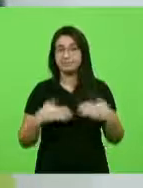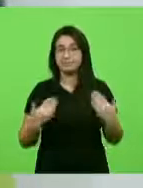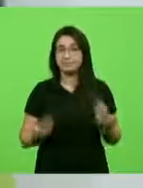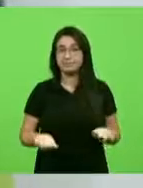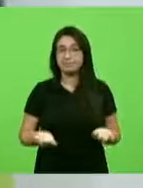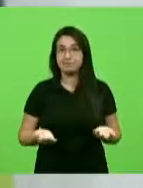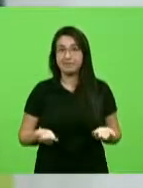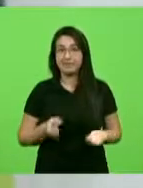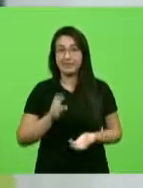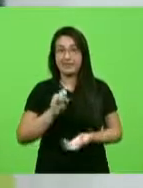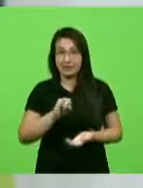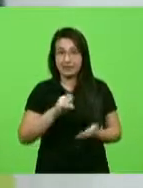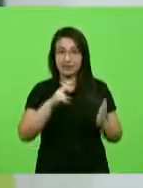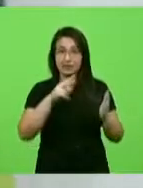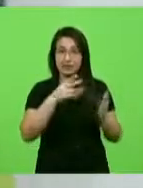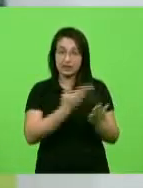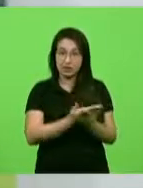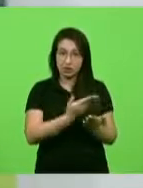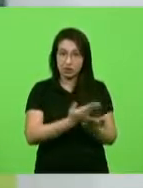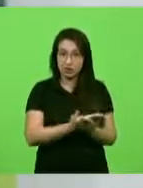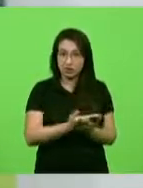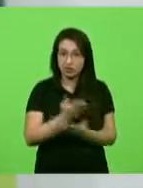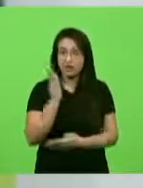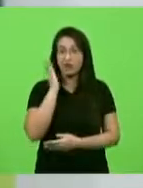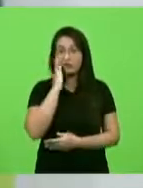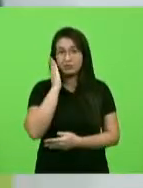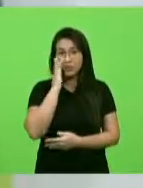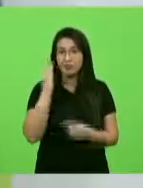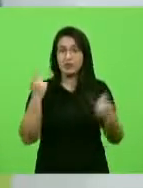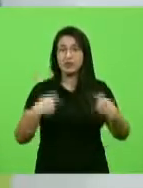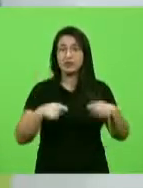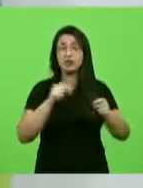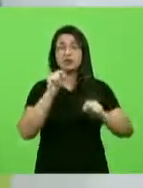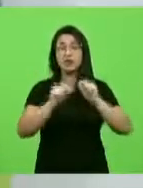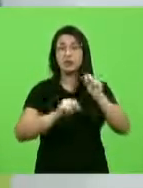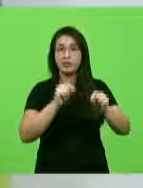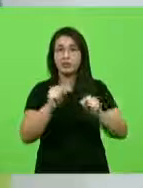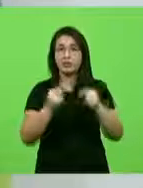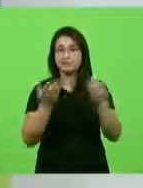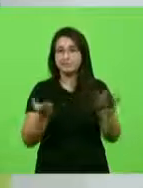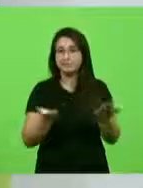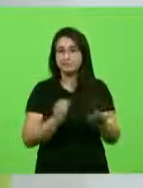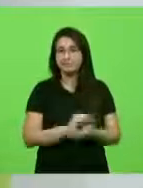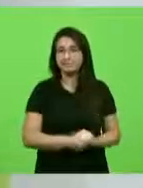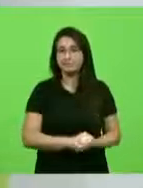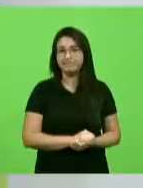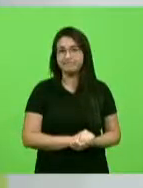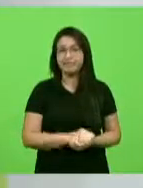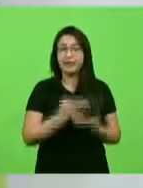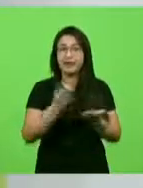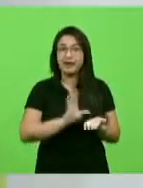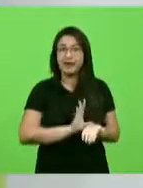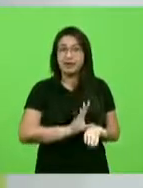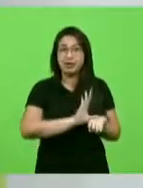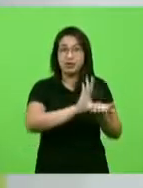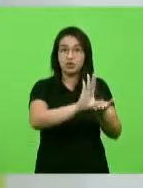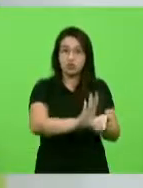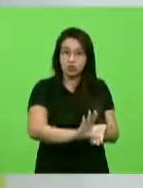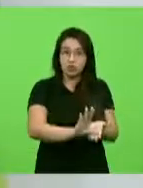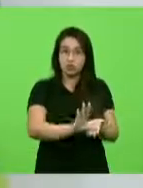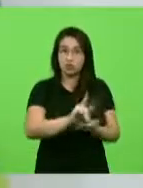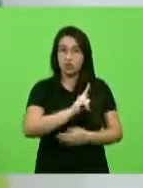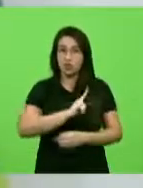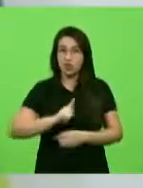estivesse estudando, saberia da necessidade e esses recursos que estão sendo disponibilizados pelo governo